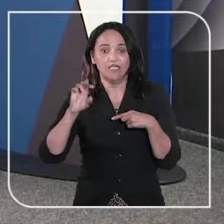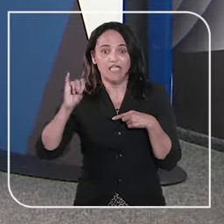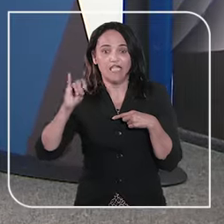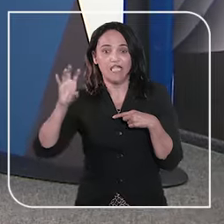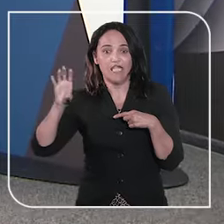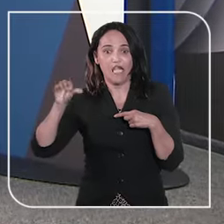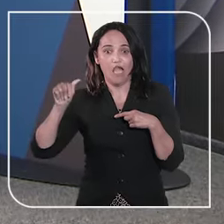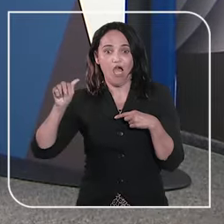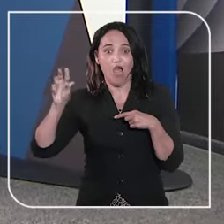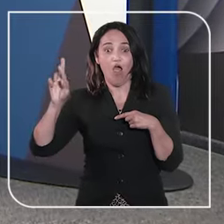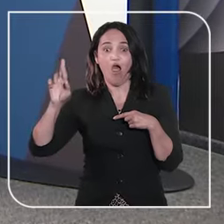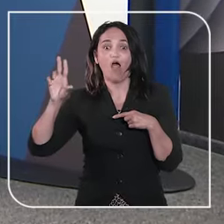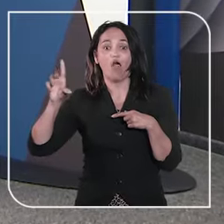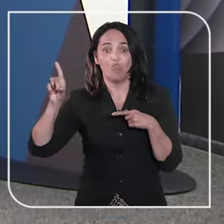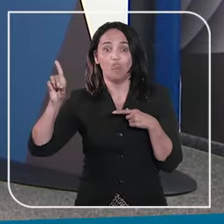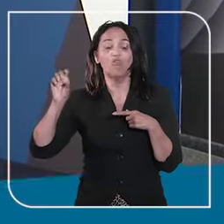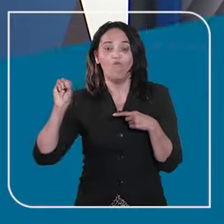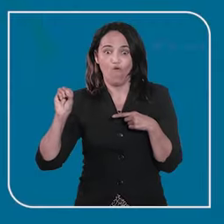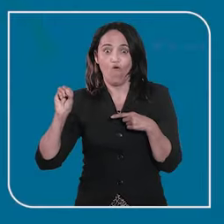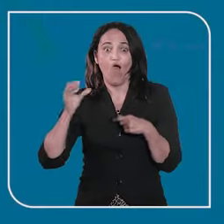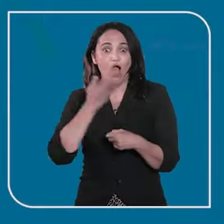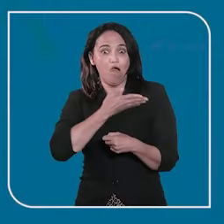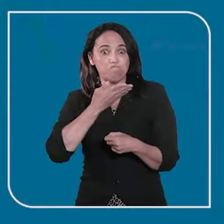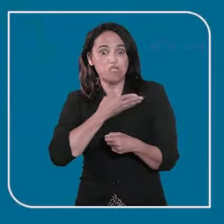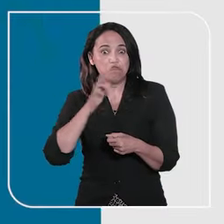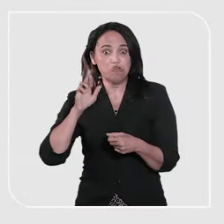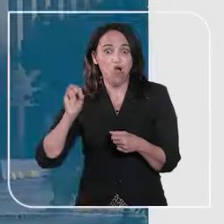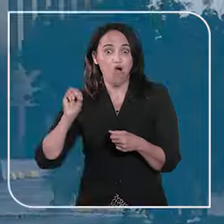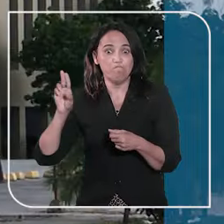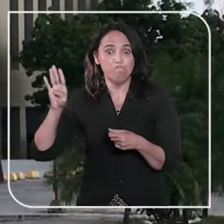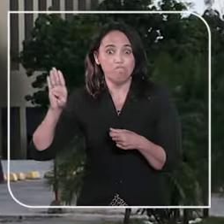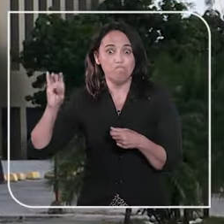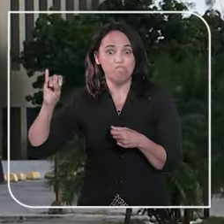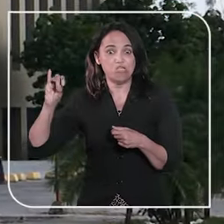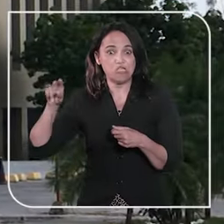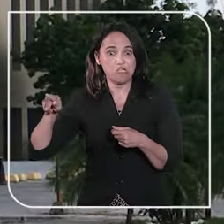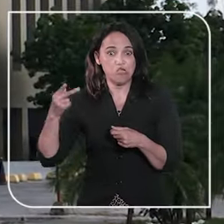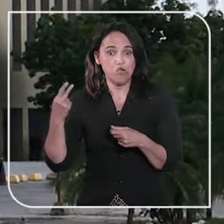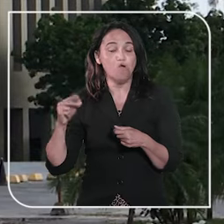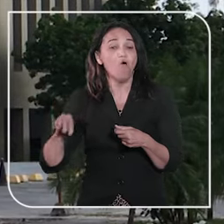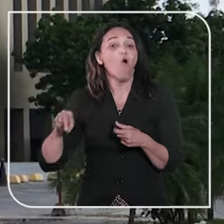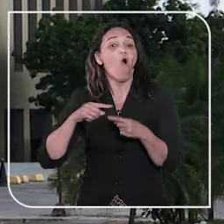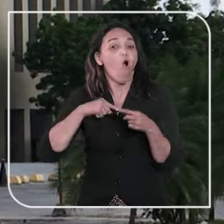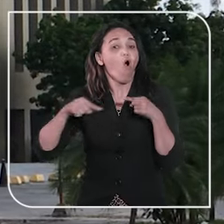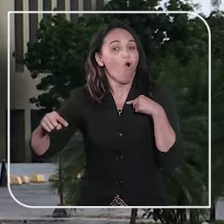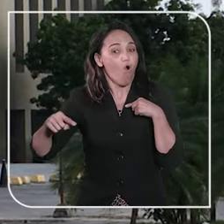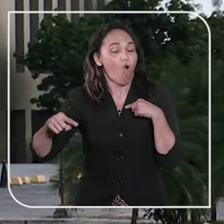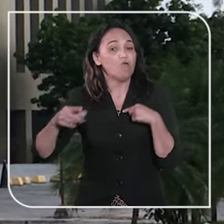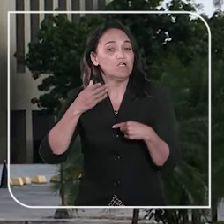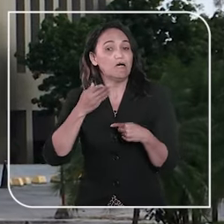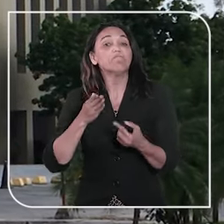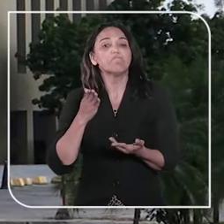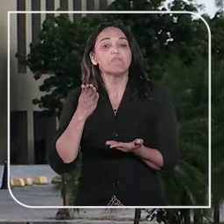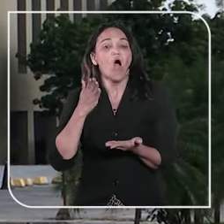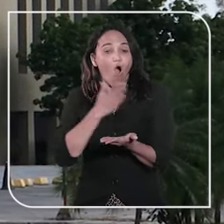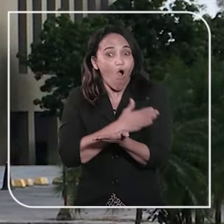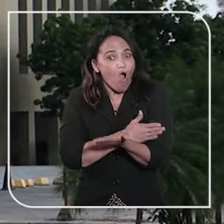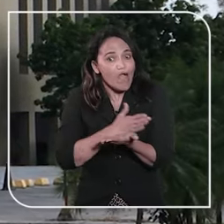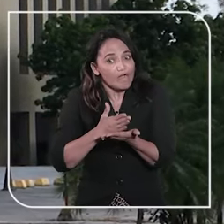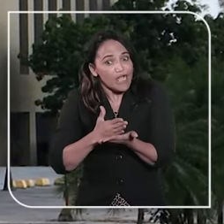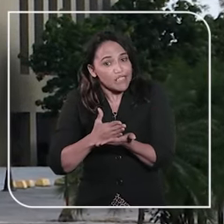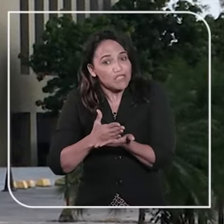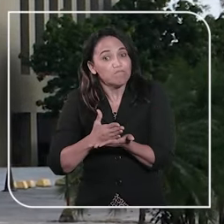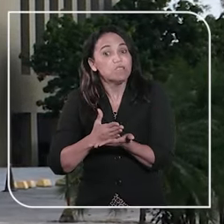amigo de Robinho vai cumprir pena no Brasil. Também na Corte Especial foi recebida a denúncia contra a desembargadora do